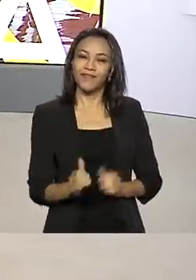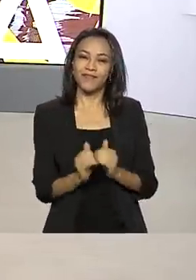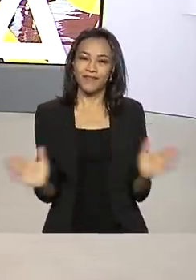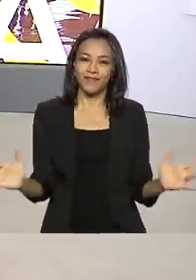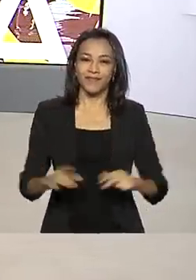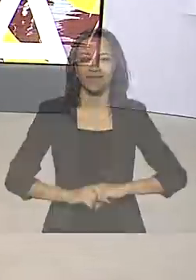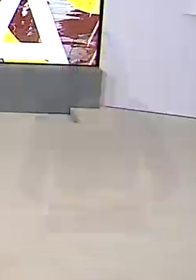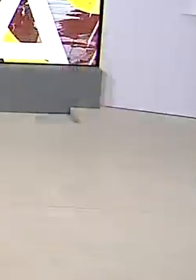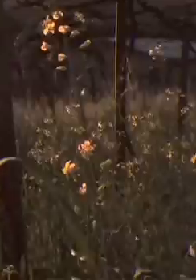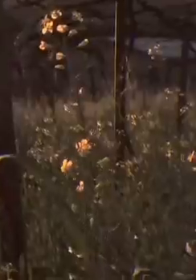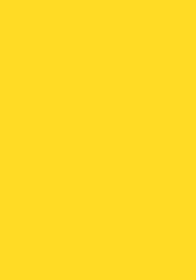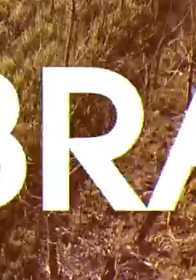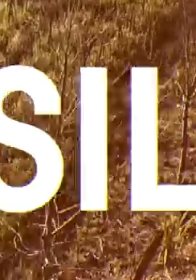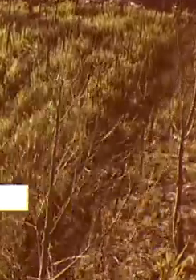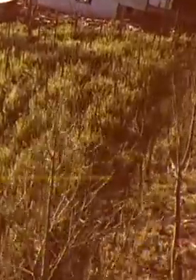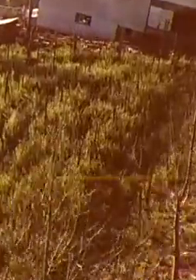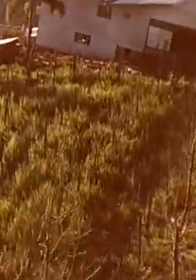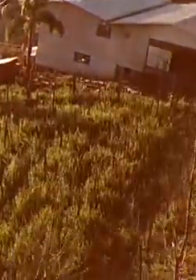começando.